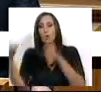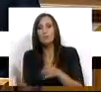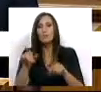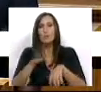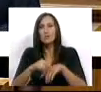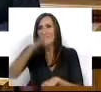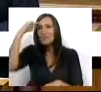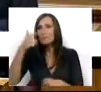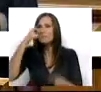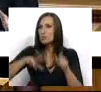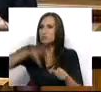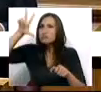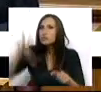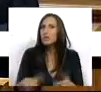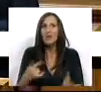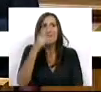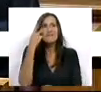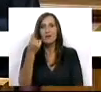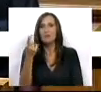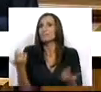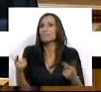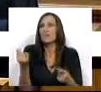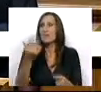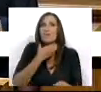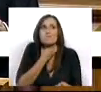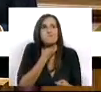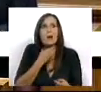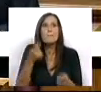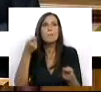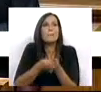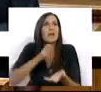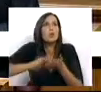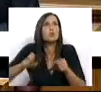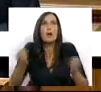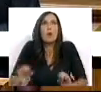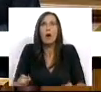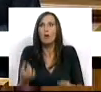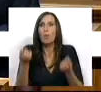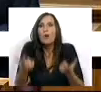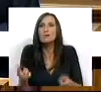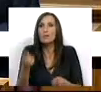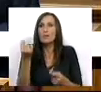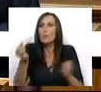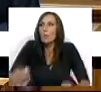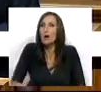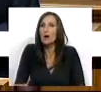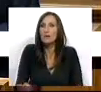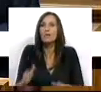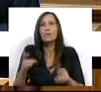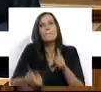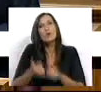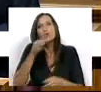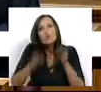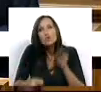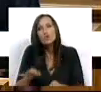à dificuldade com que os portugueses hoje vivem, que já quase nem têm dinheiro para pagar a luz, não acha que seria justo fazer o congelamento